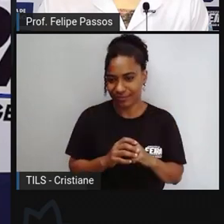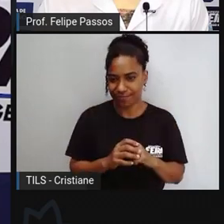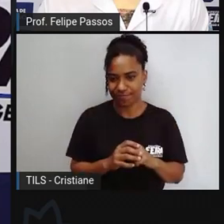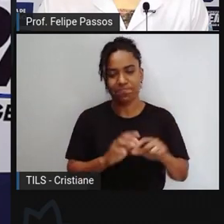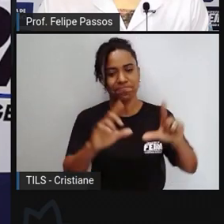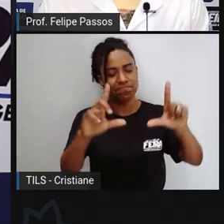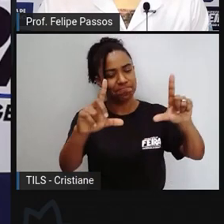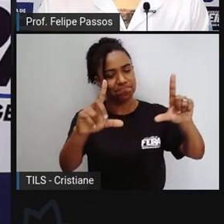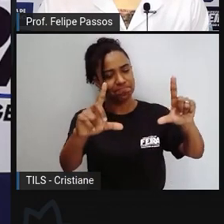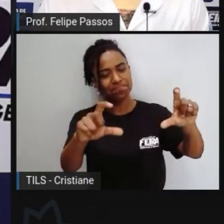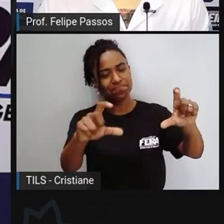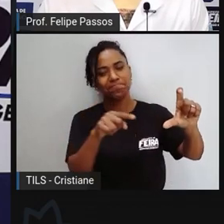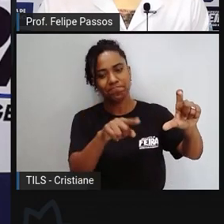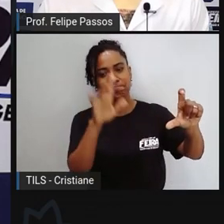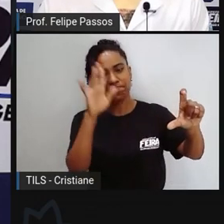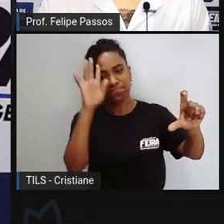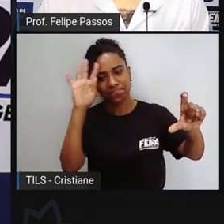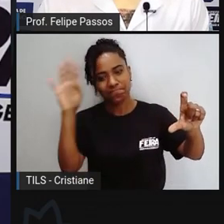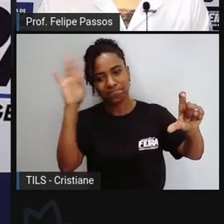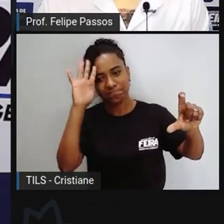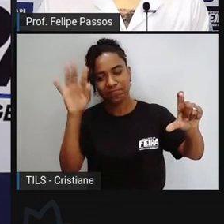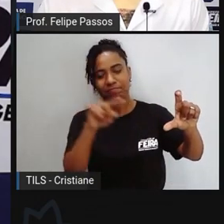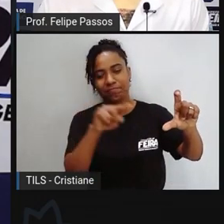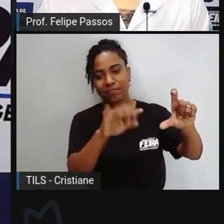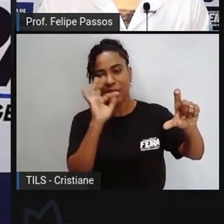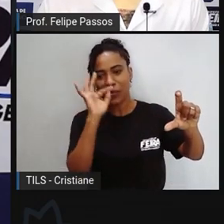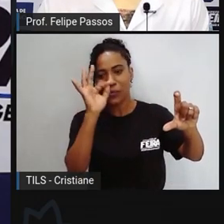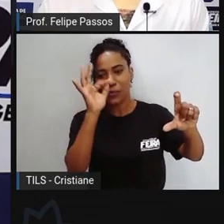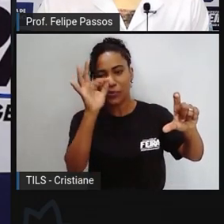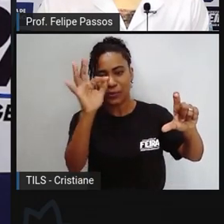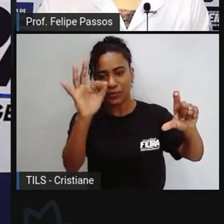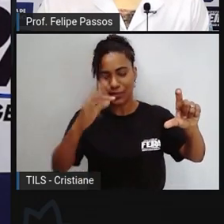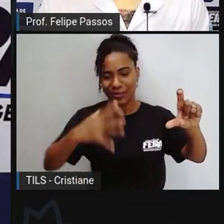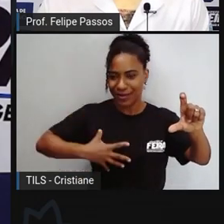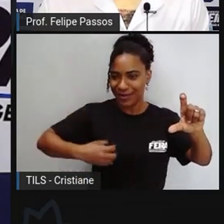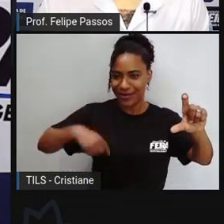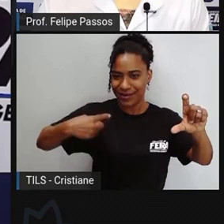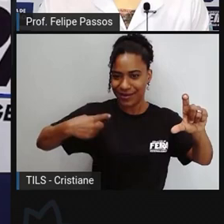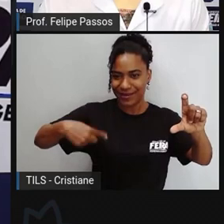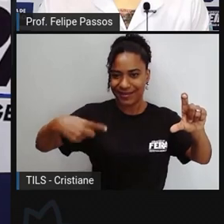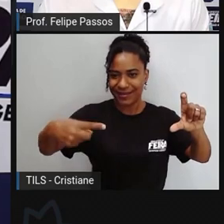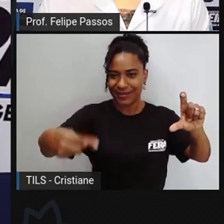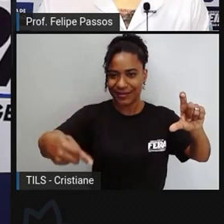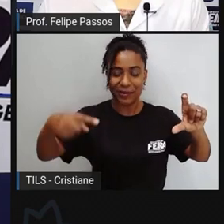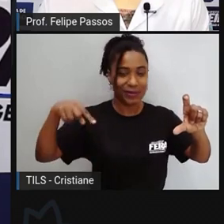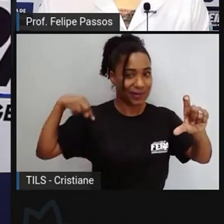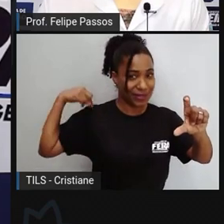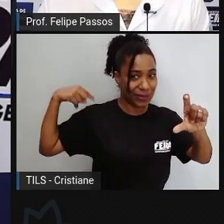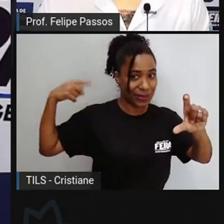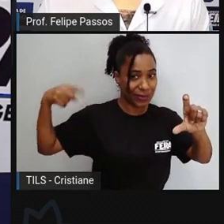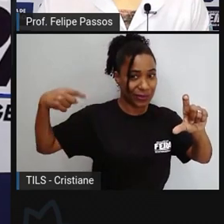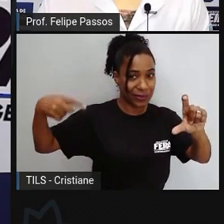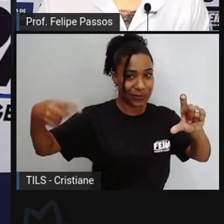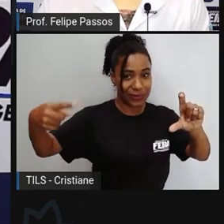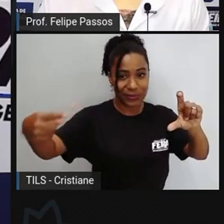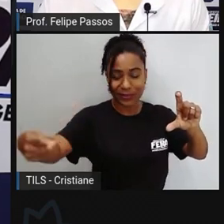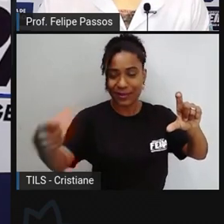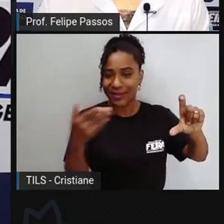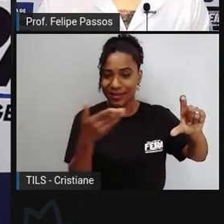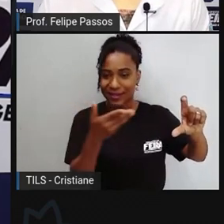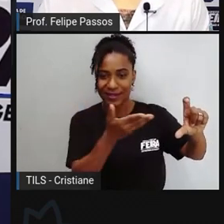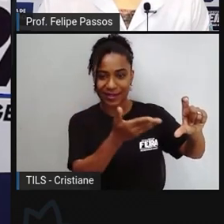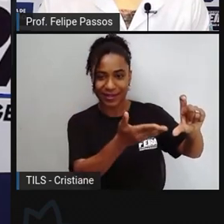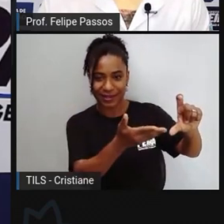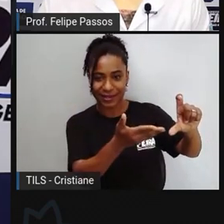e imaginar futuras gerações vem aí o que elas